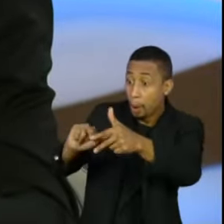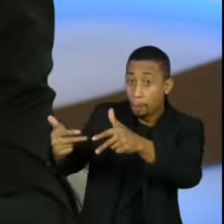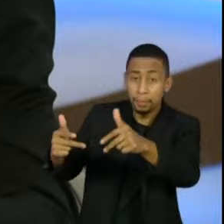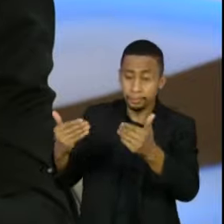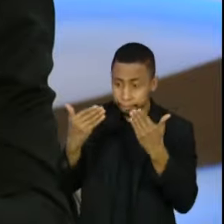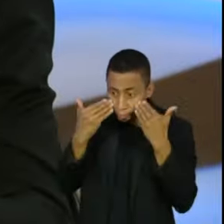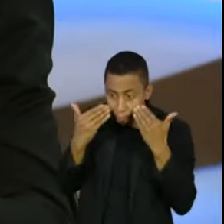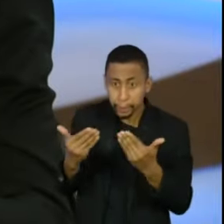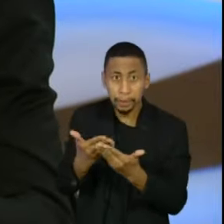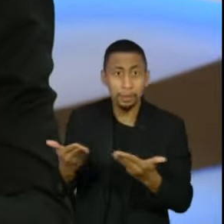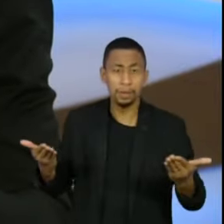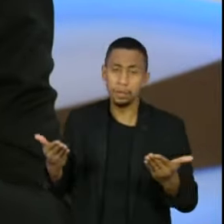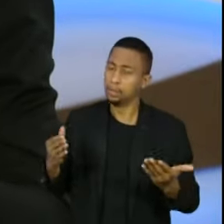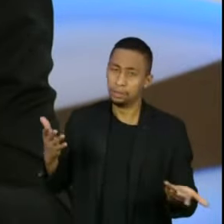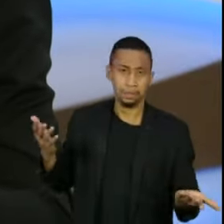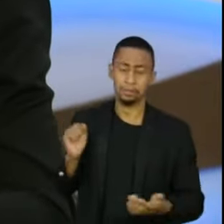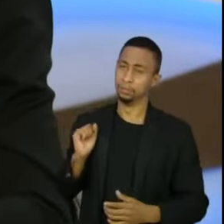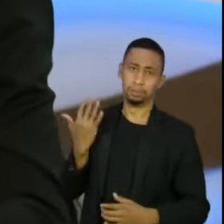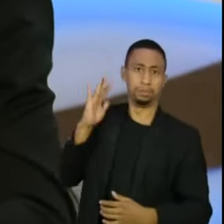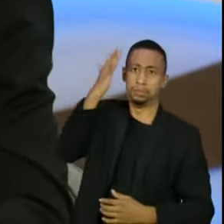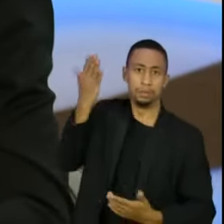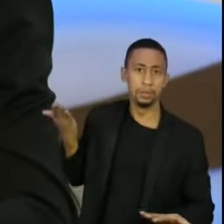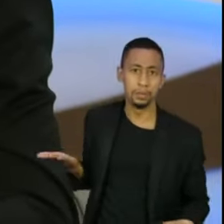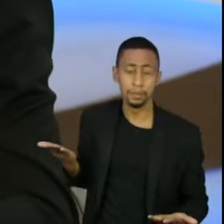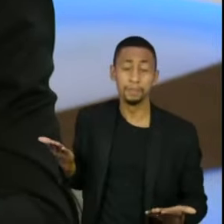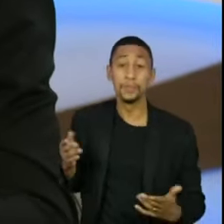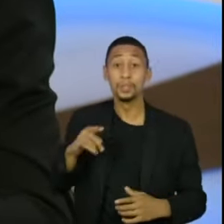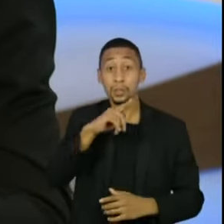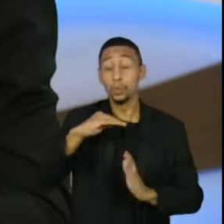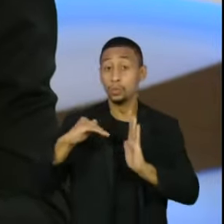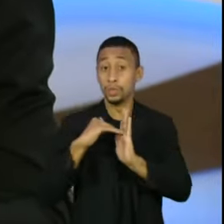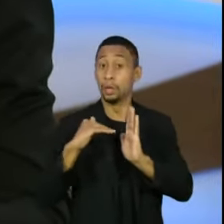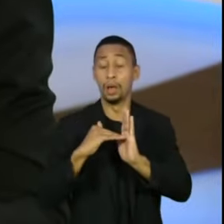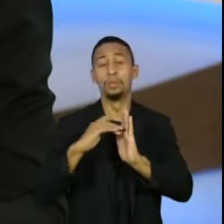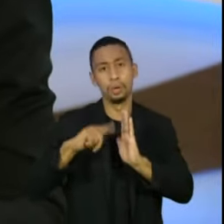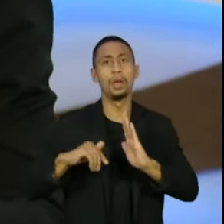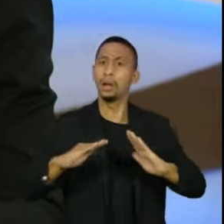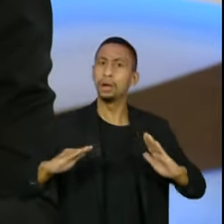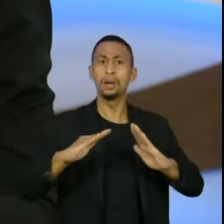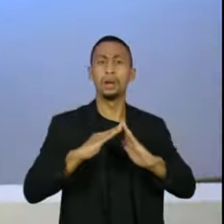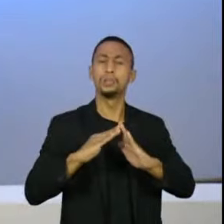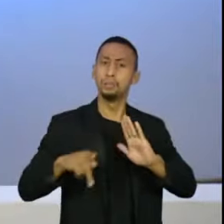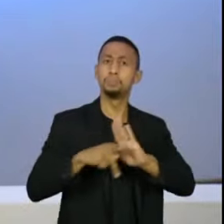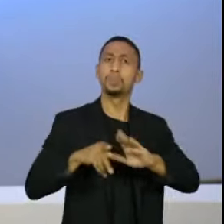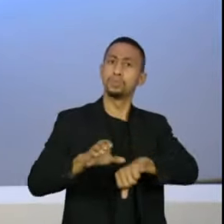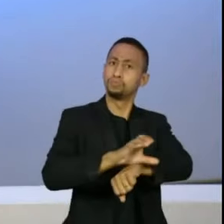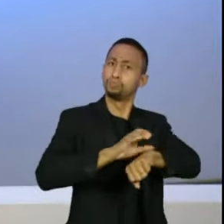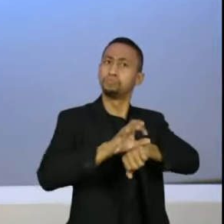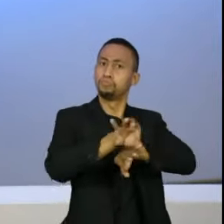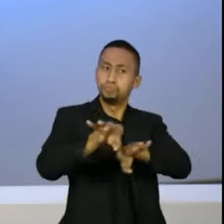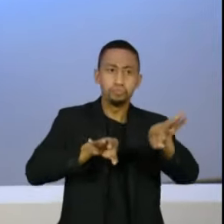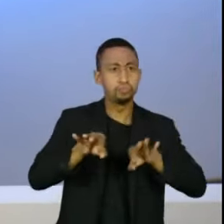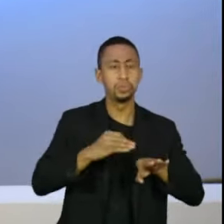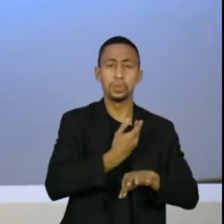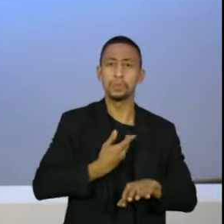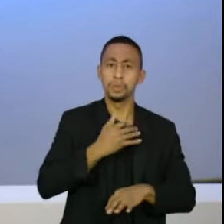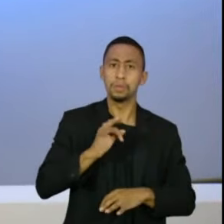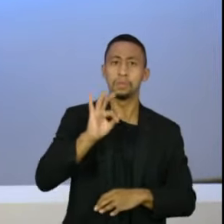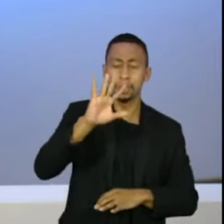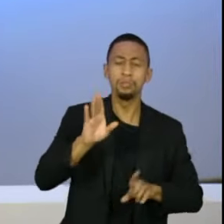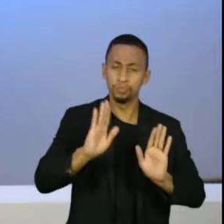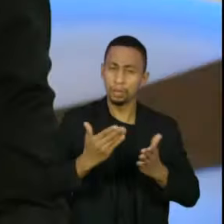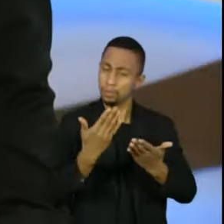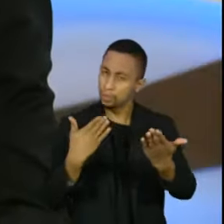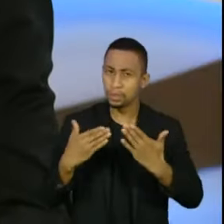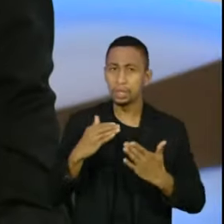de aproximação dos governadores, até porque o Senado é a casa da federação, isso eu já tenho buscado fazer, como fiz também com a CNM, a Confederação Nacional